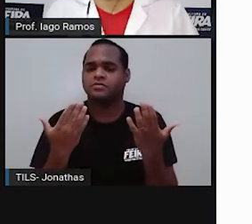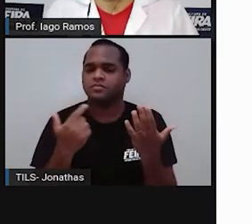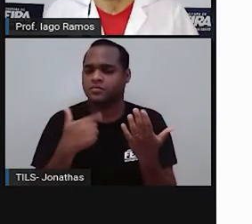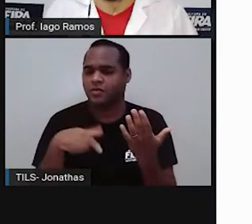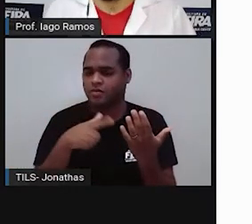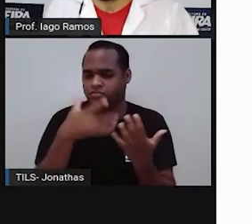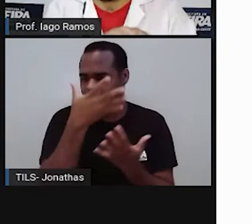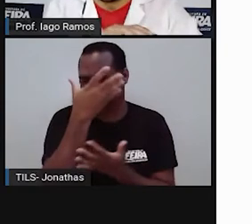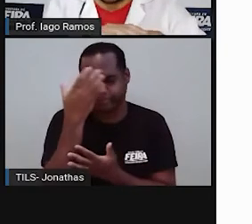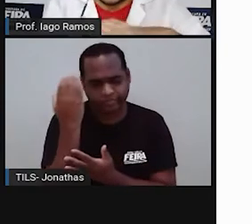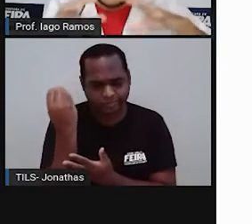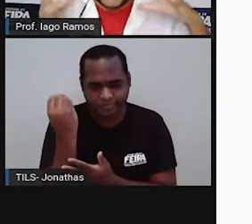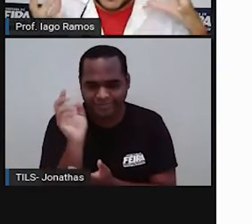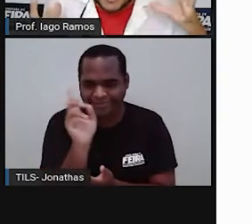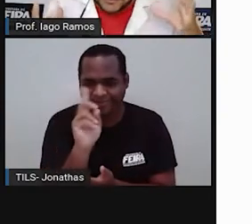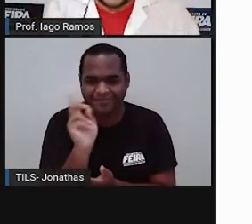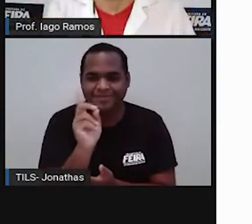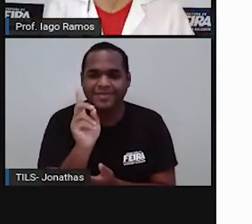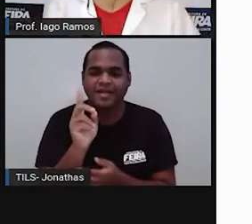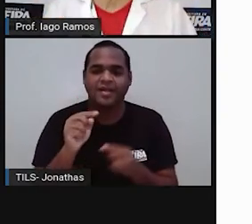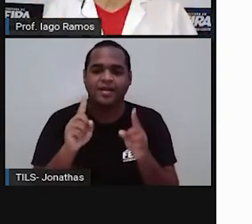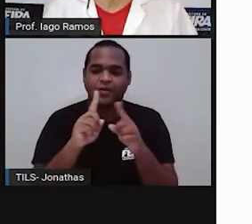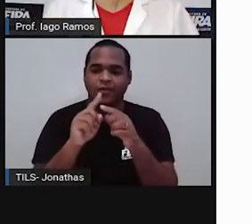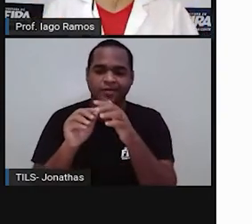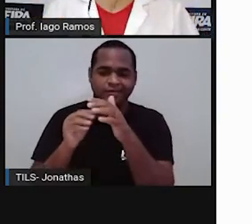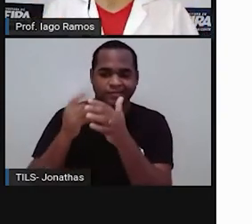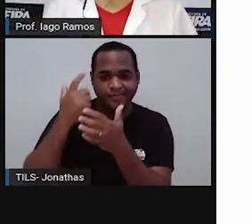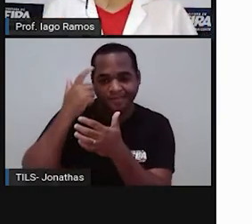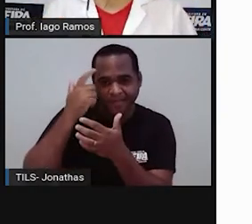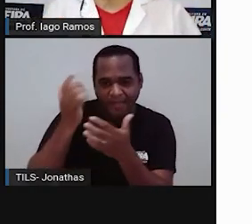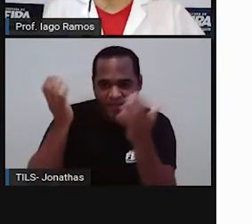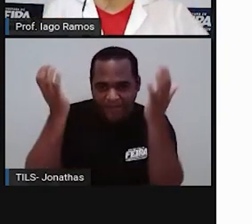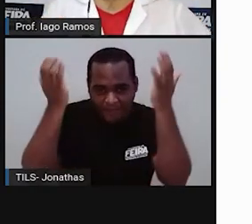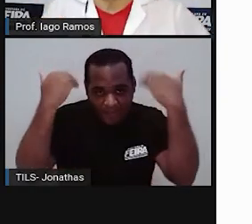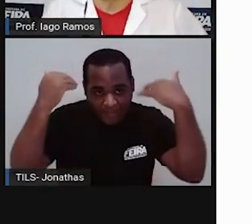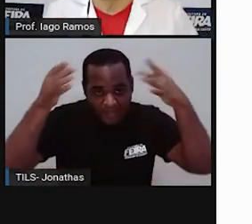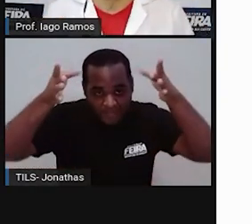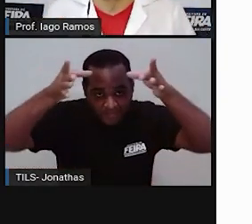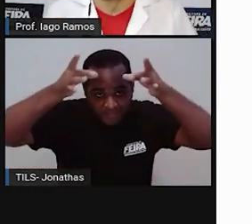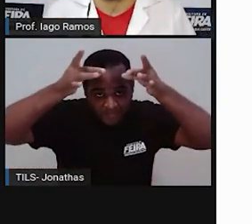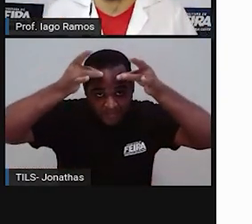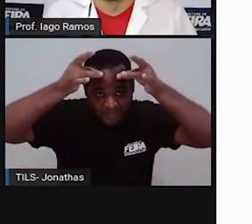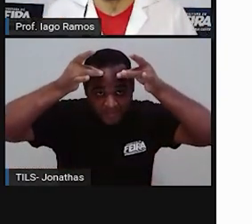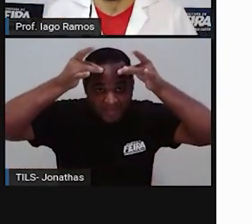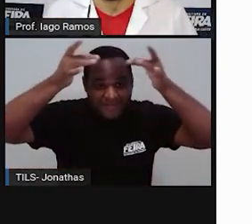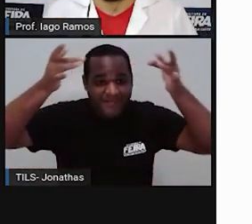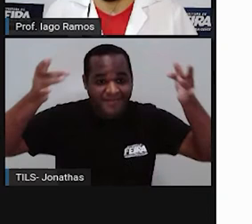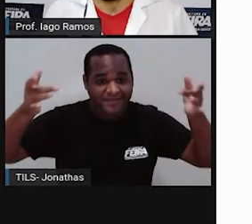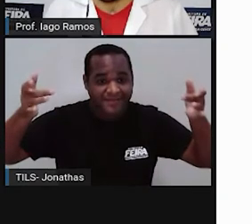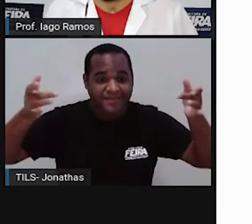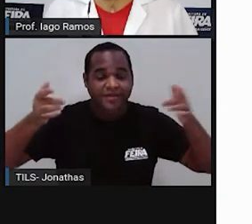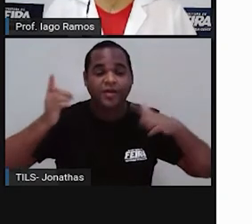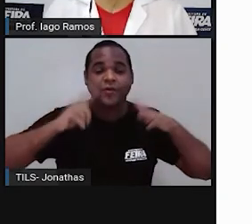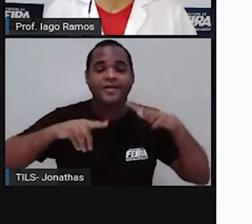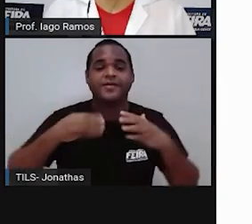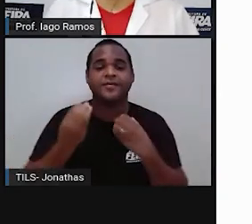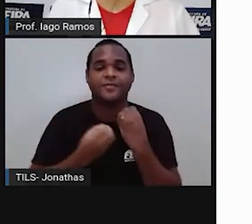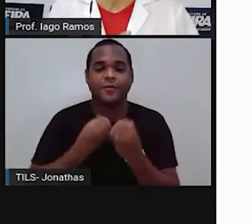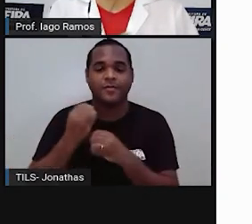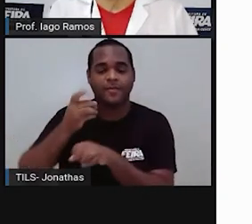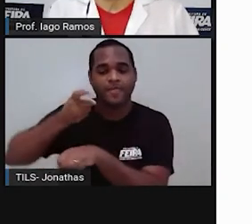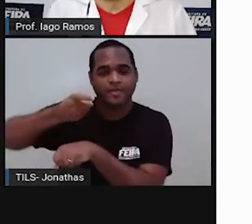não esquecer, né, pra gente guardar isso de uma vez por todas em nossa memória, né, os